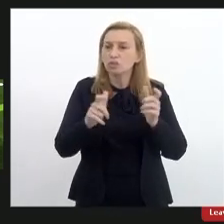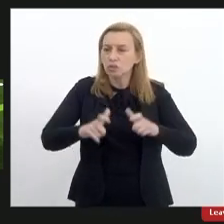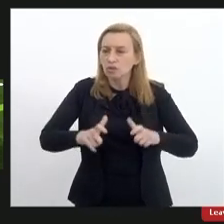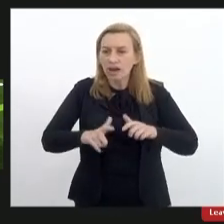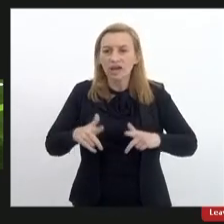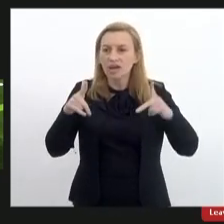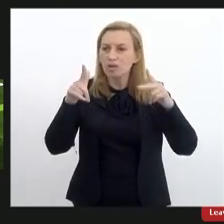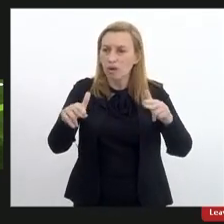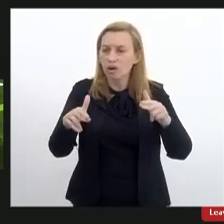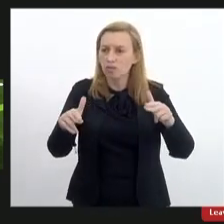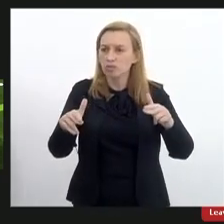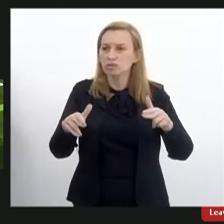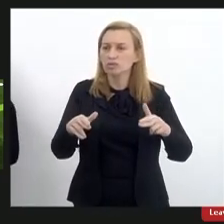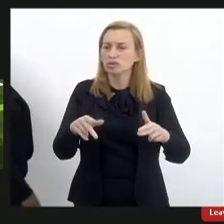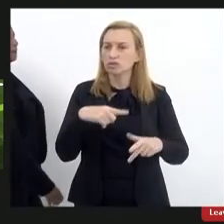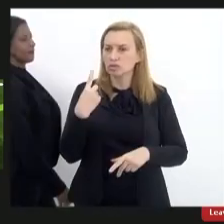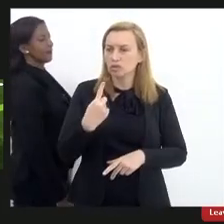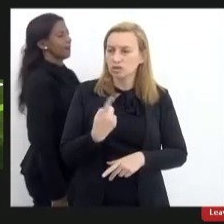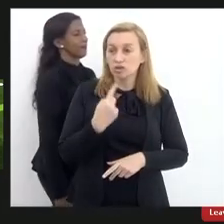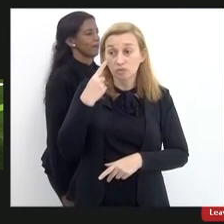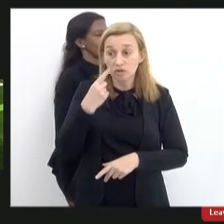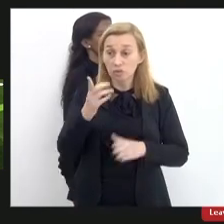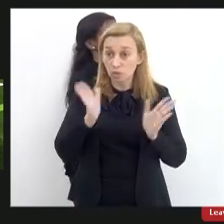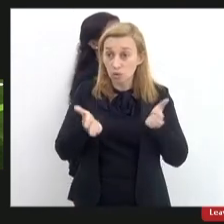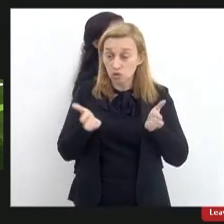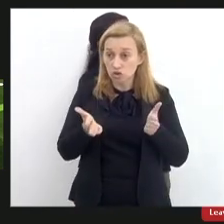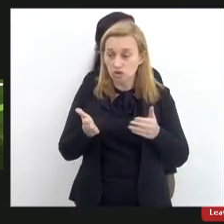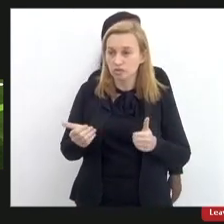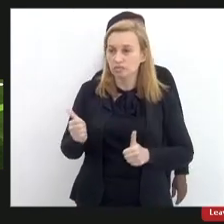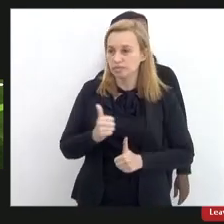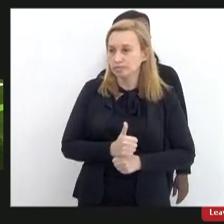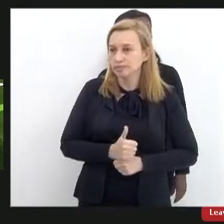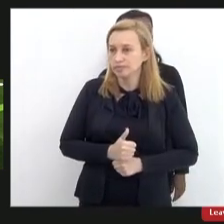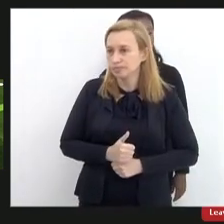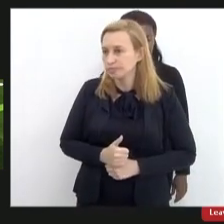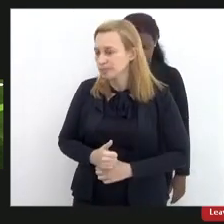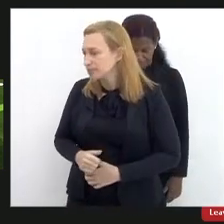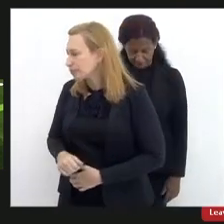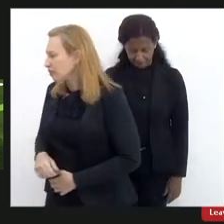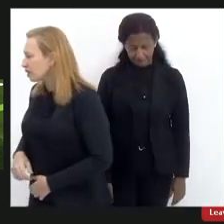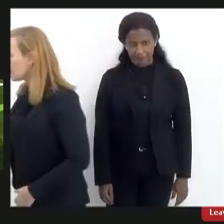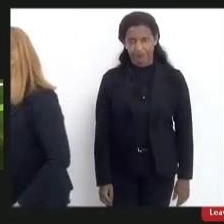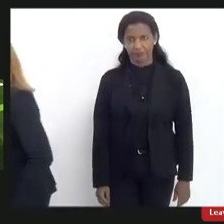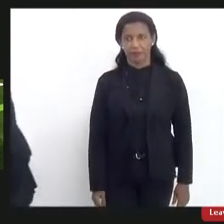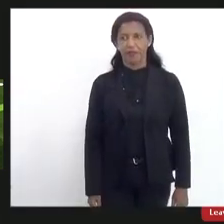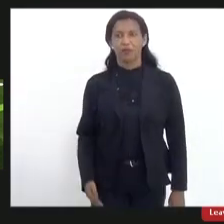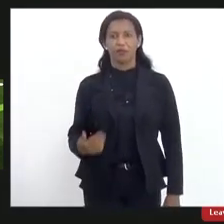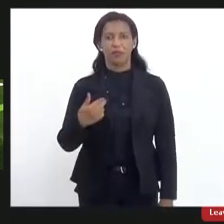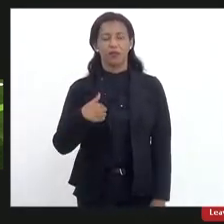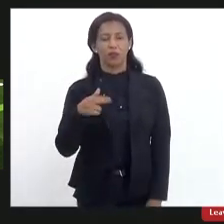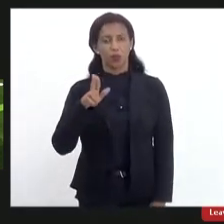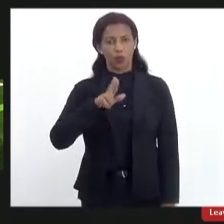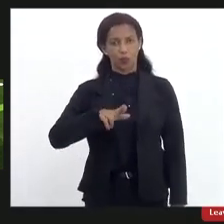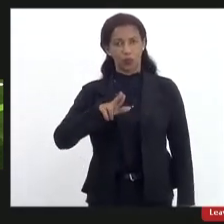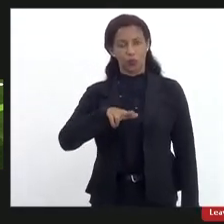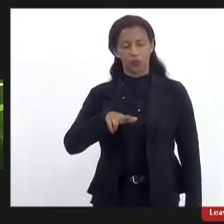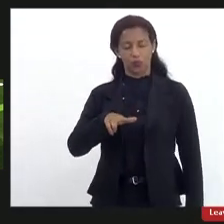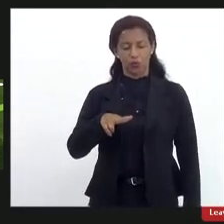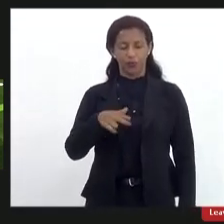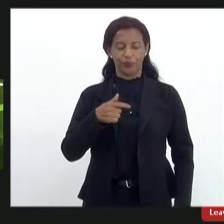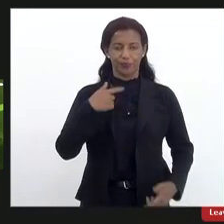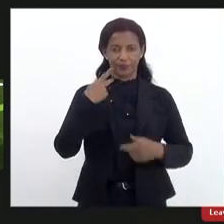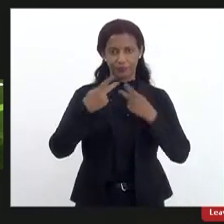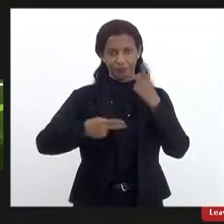como esse mas eu quero fazer uso da palavra porque eu estou conselheiro